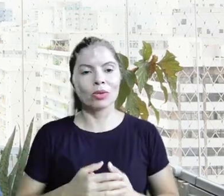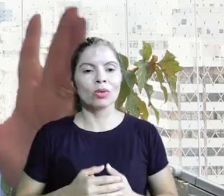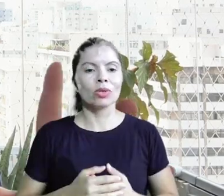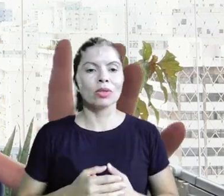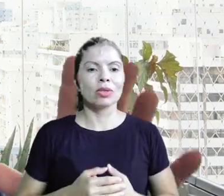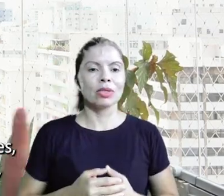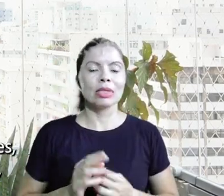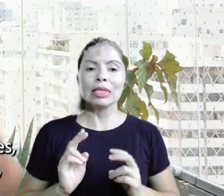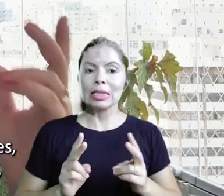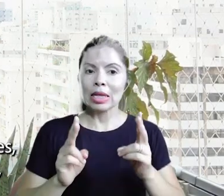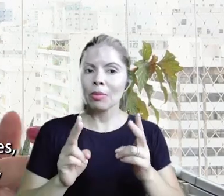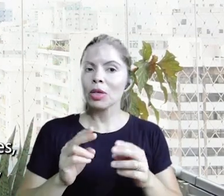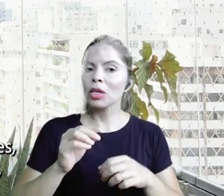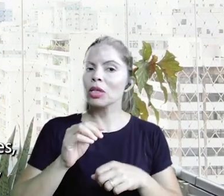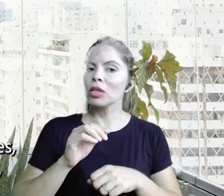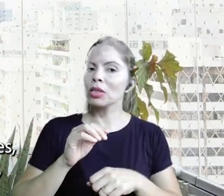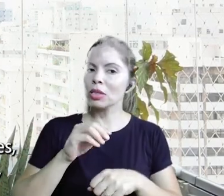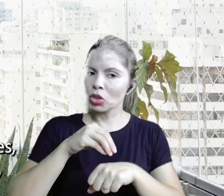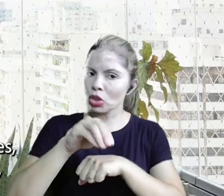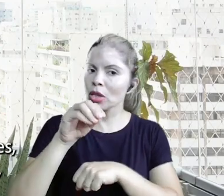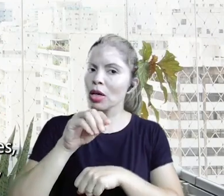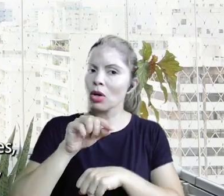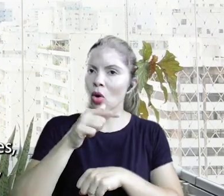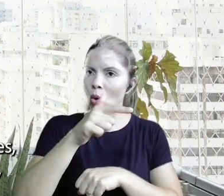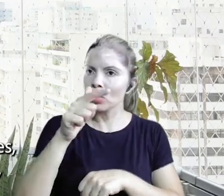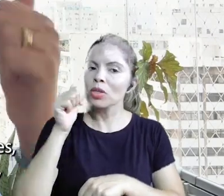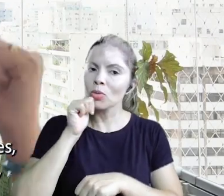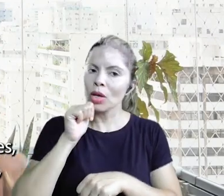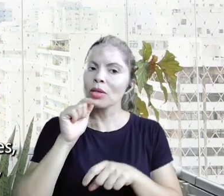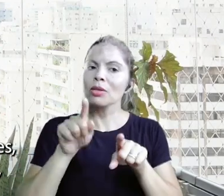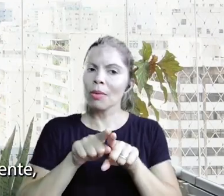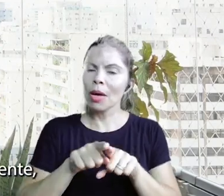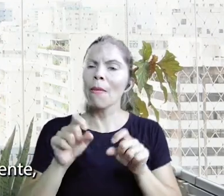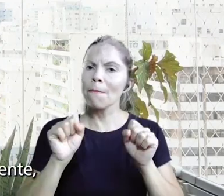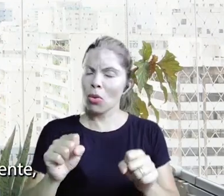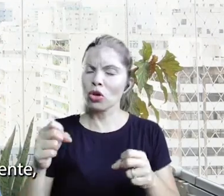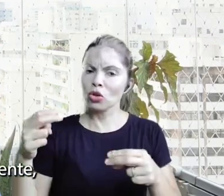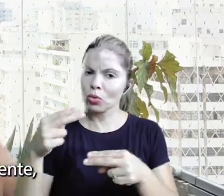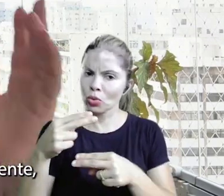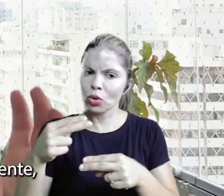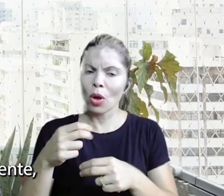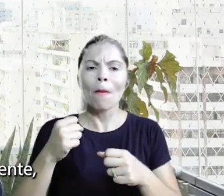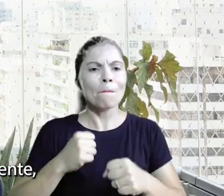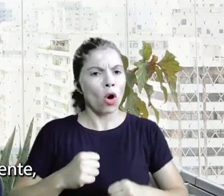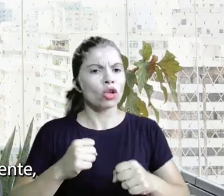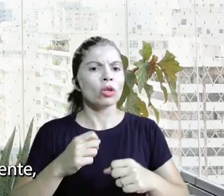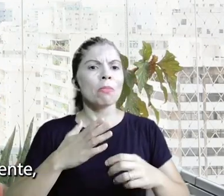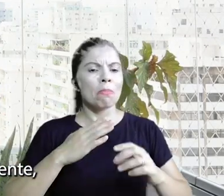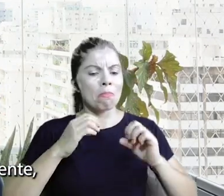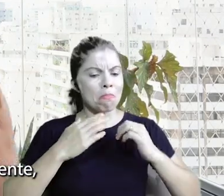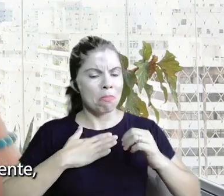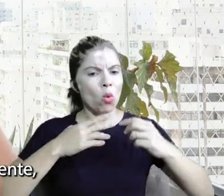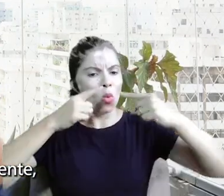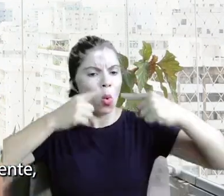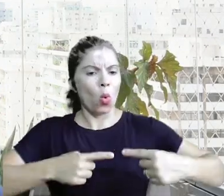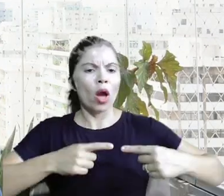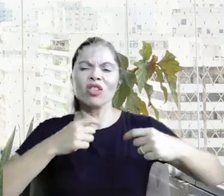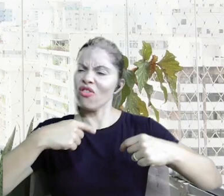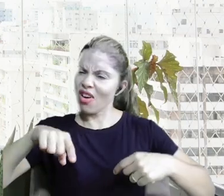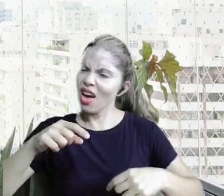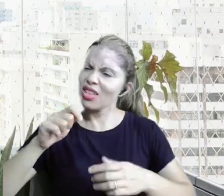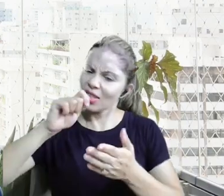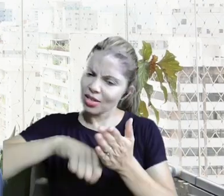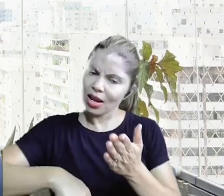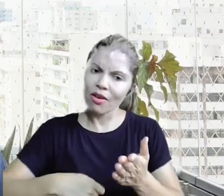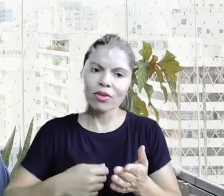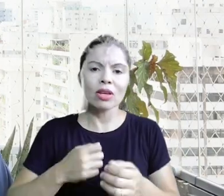e sempre querendo que mais mulheres eu já indico para algumas mulheres já indiquei o ano passado mesmo uma pessoa sendo meu concorrente ou vai se inscreve pode ser que